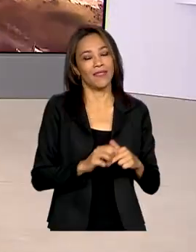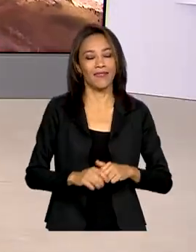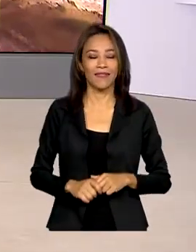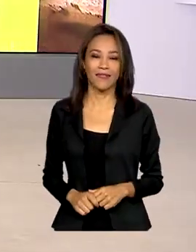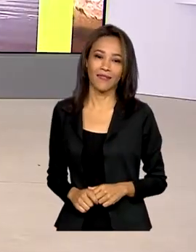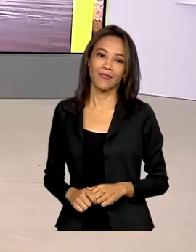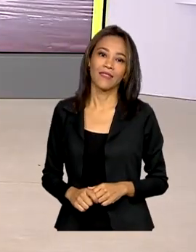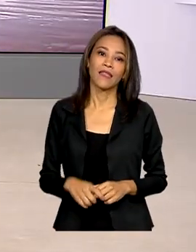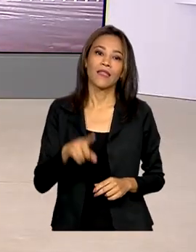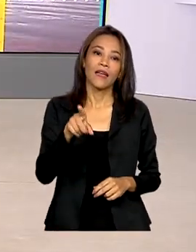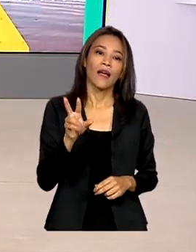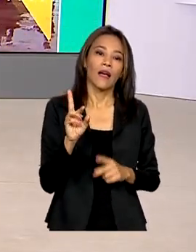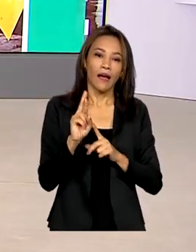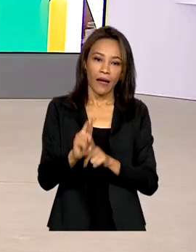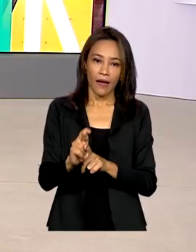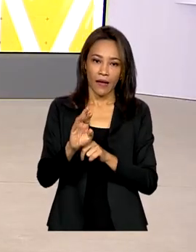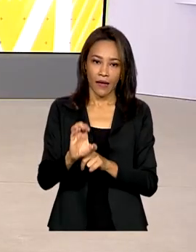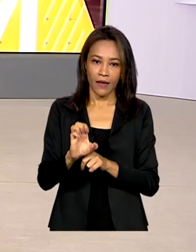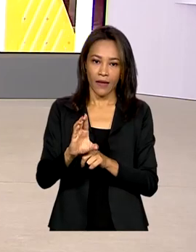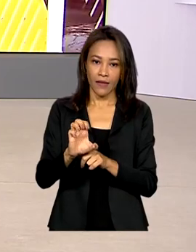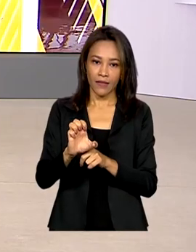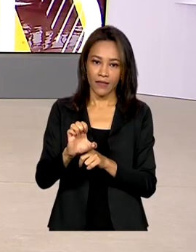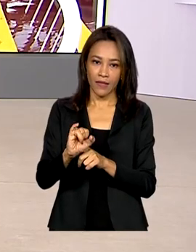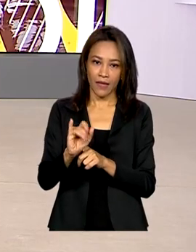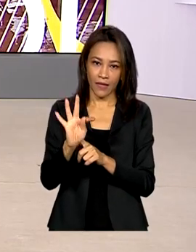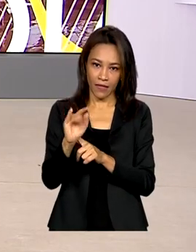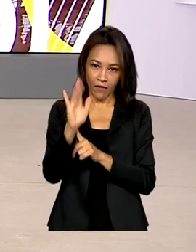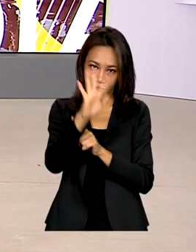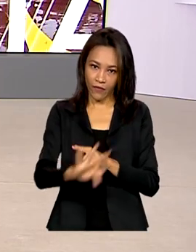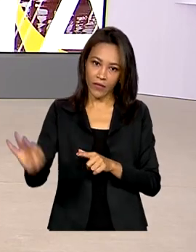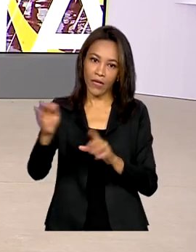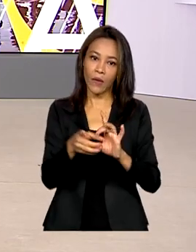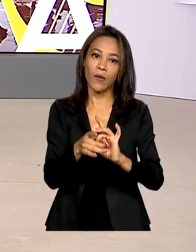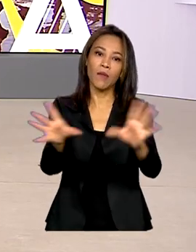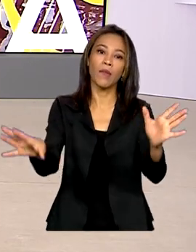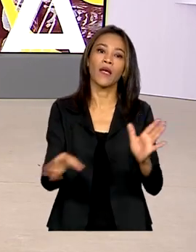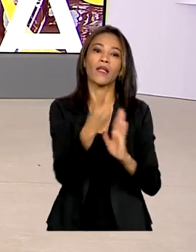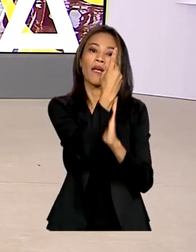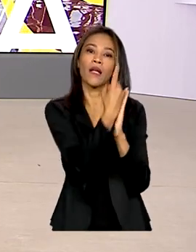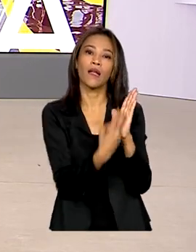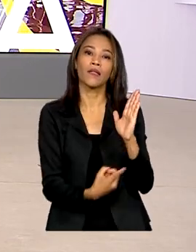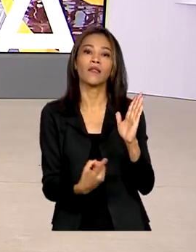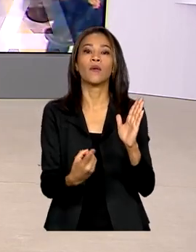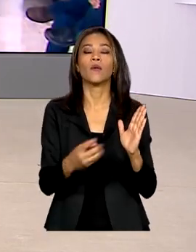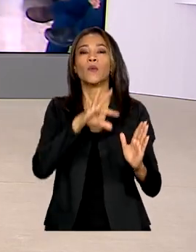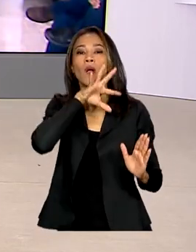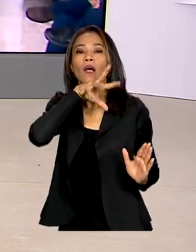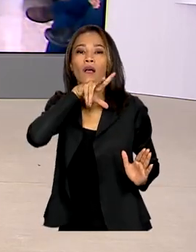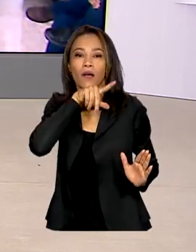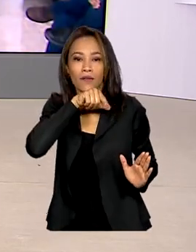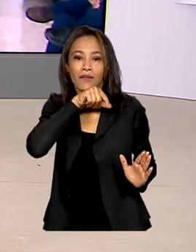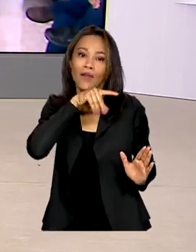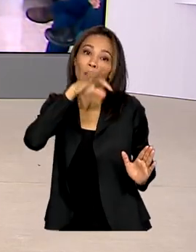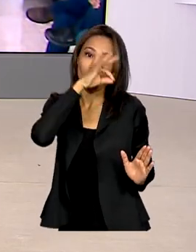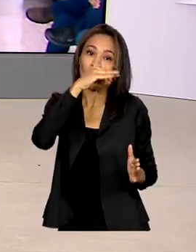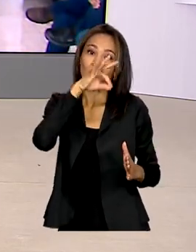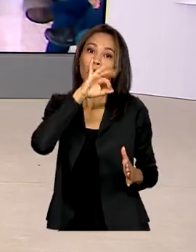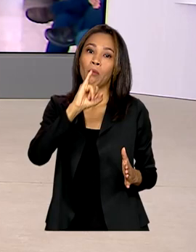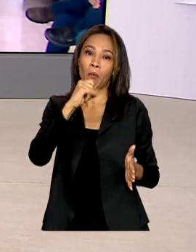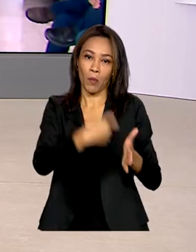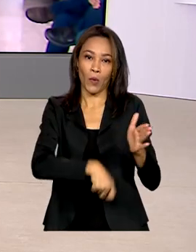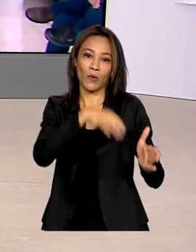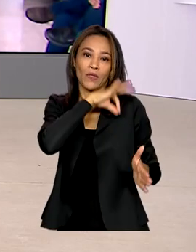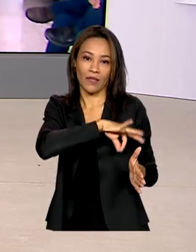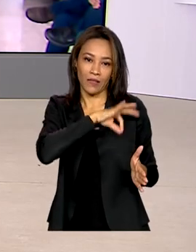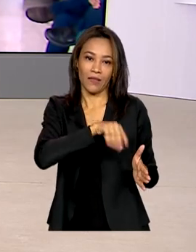A Receita Federal libera hoje o programa do Imposto de Renda 2023. O repórter Glauco de Queiroz traz para a gente